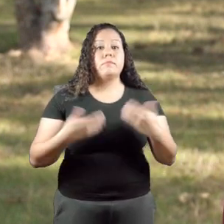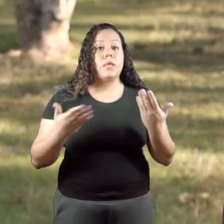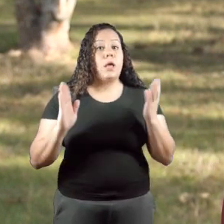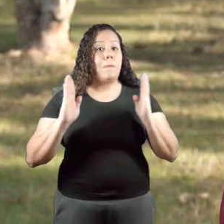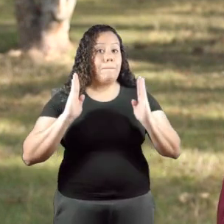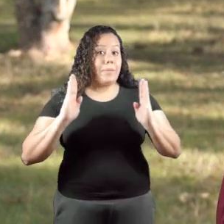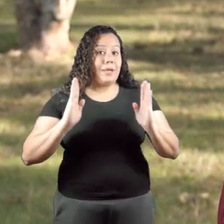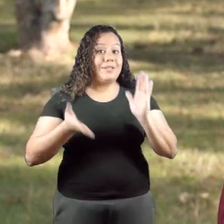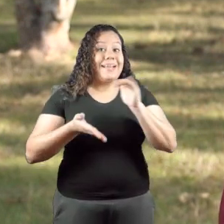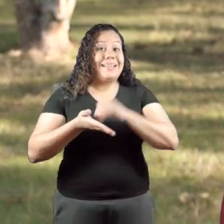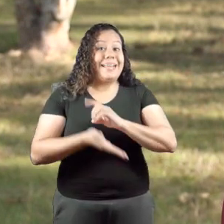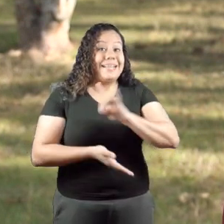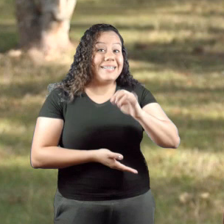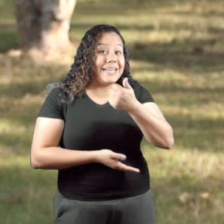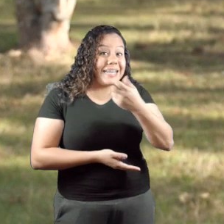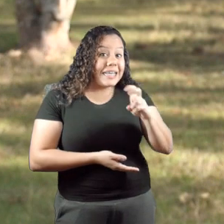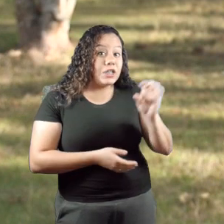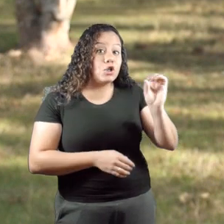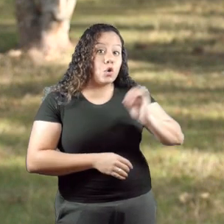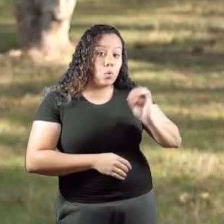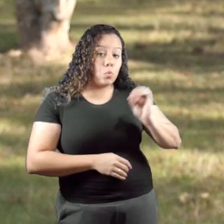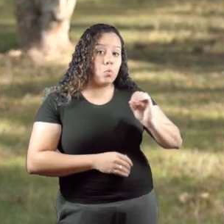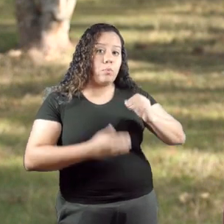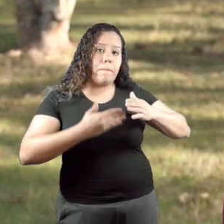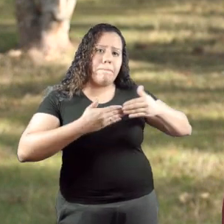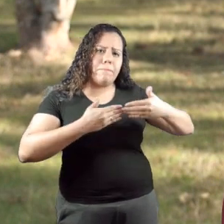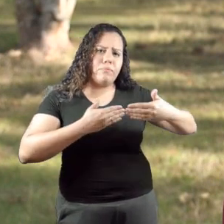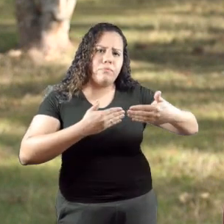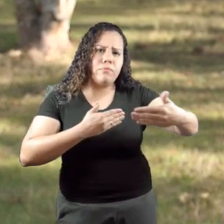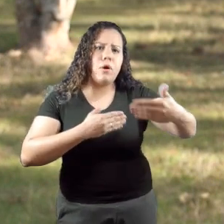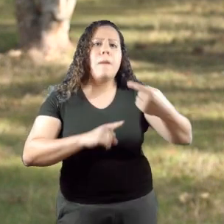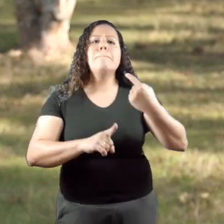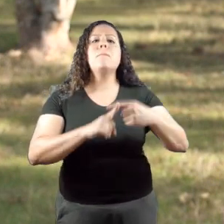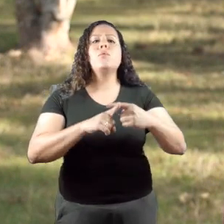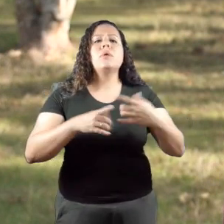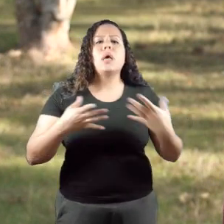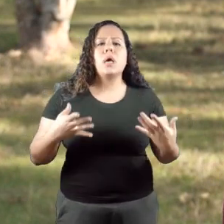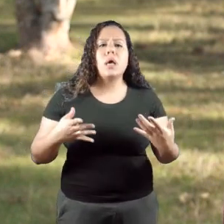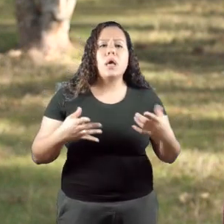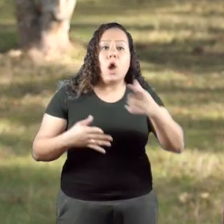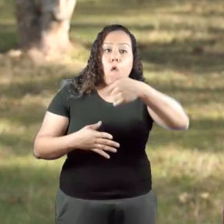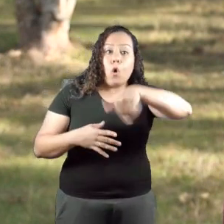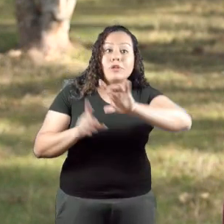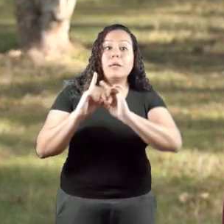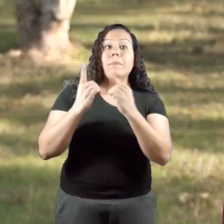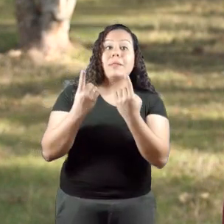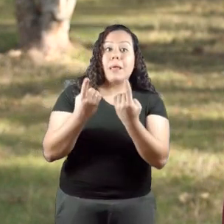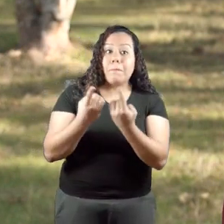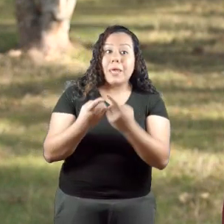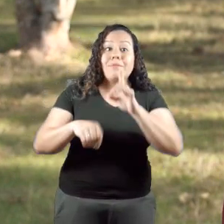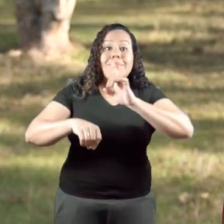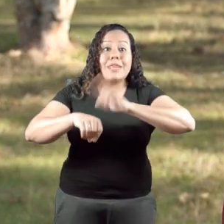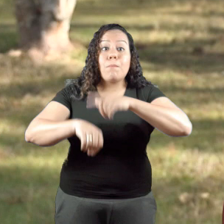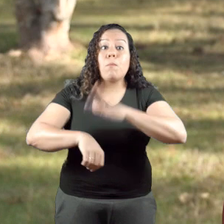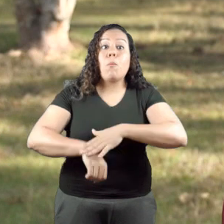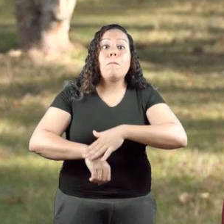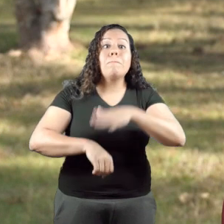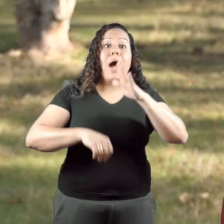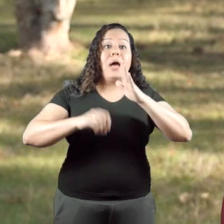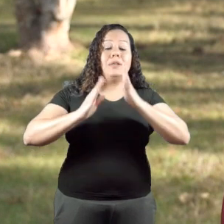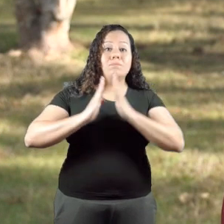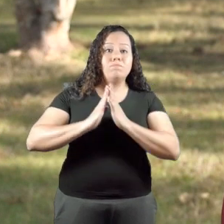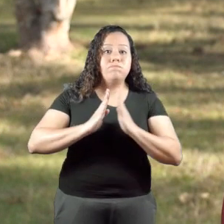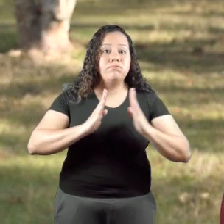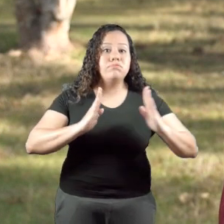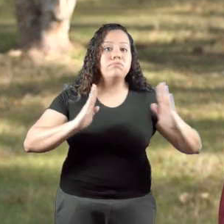emergencial. Esse prazo até o dia 15 de outubro ficou estendido para que os departamentos tivessem